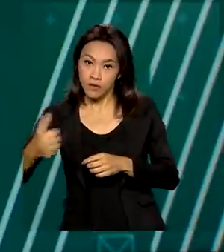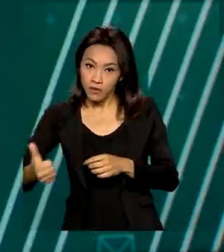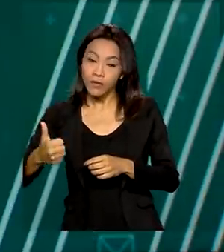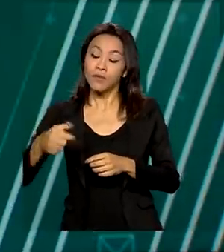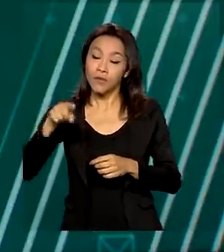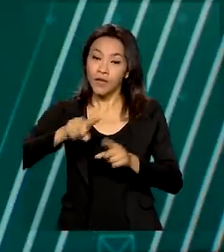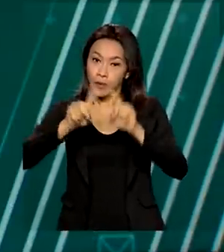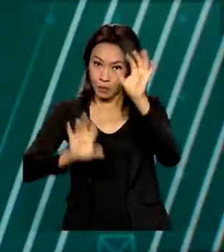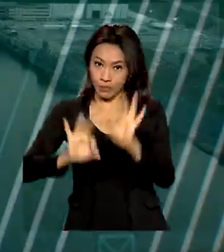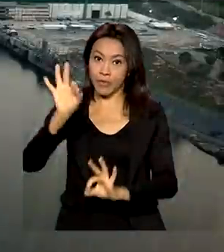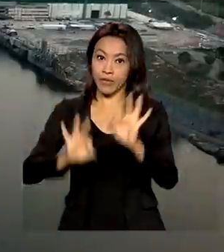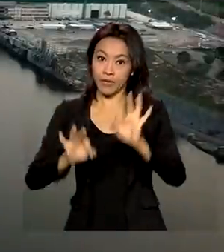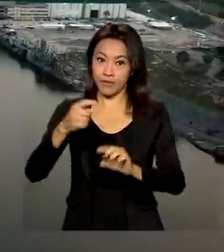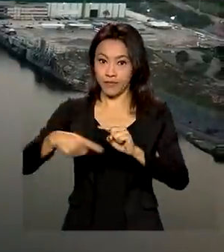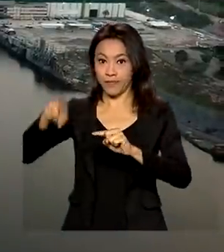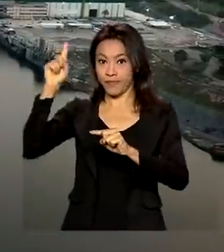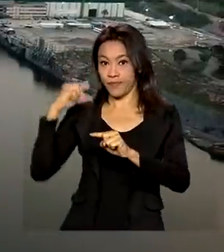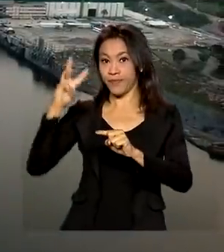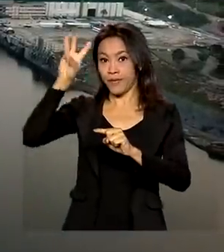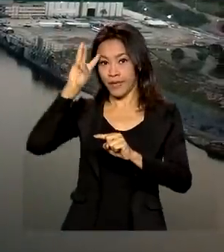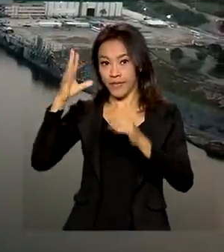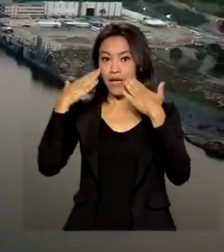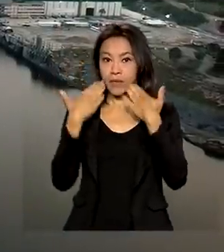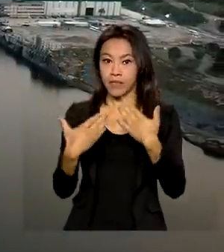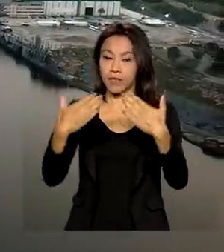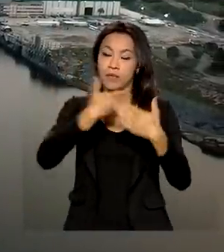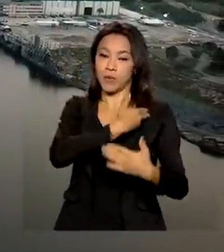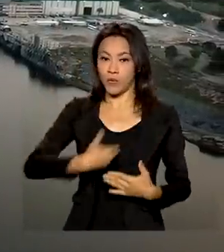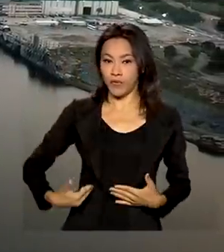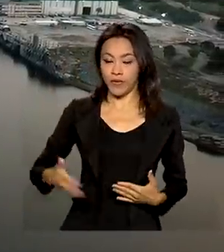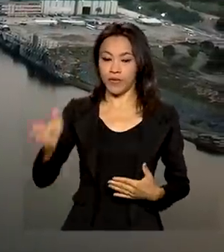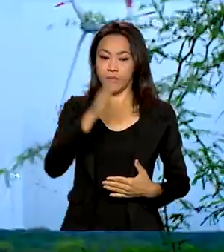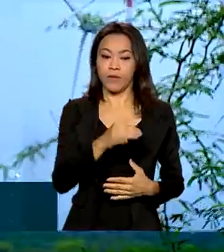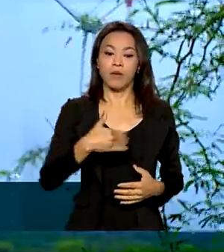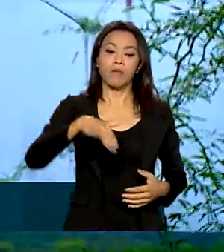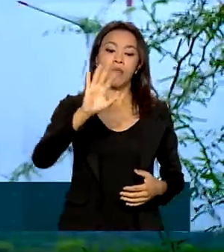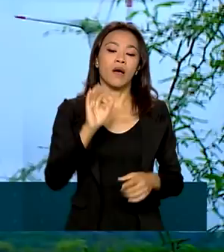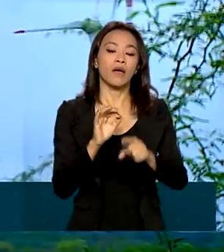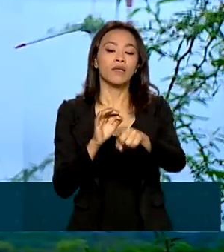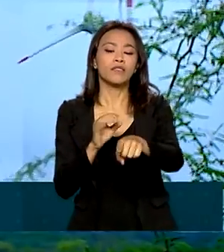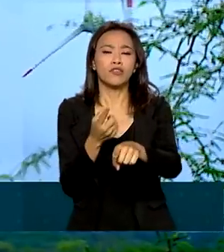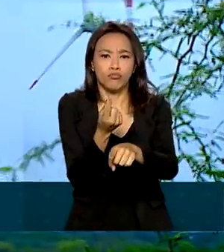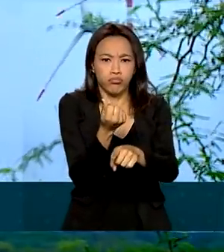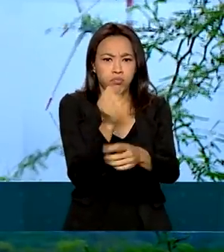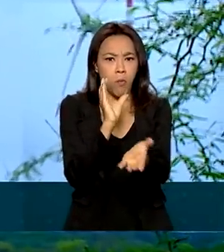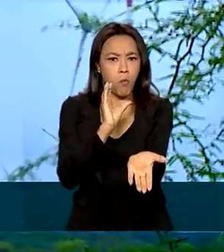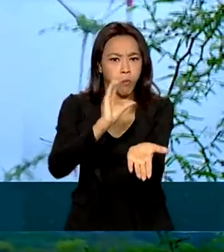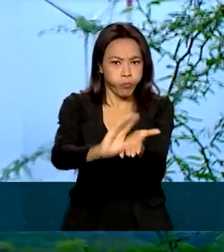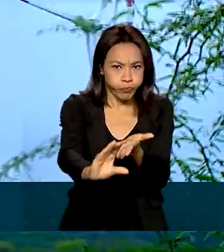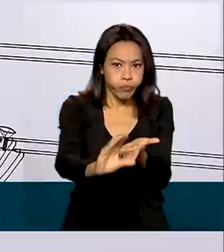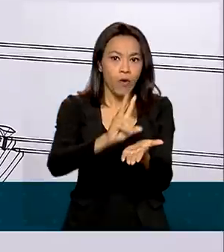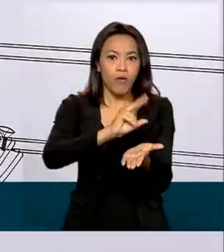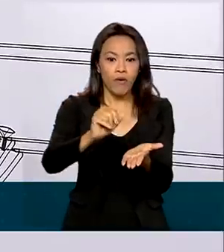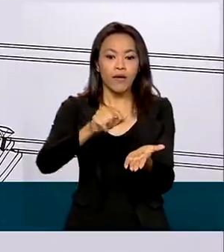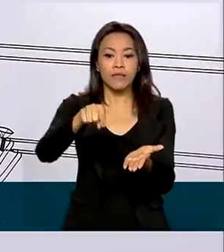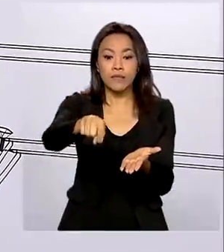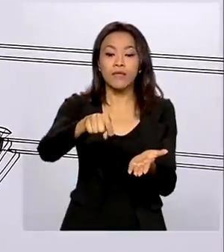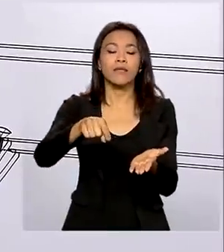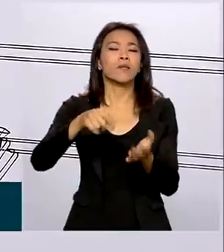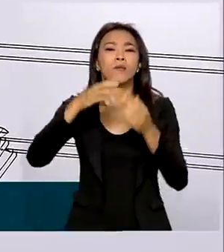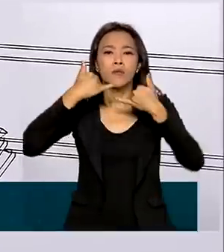pelo governo federal. Mais de 3 trilhões de reais devem ser investidos na matriz energética